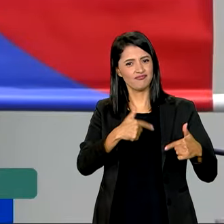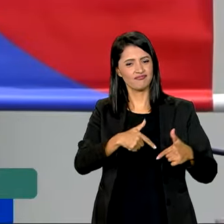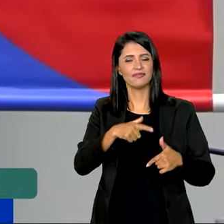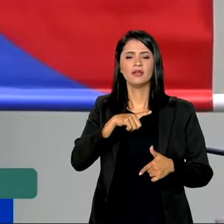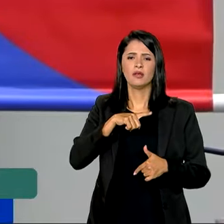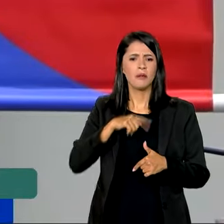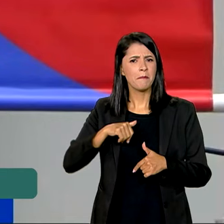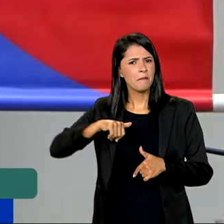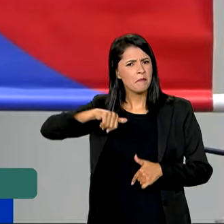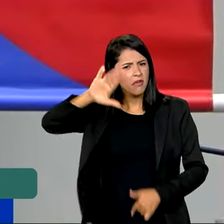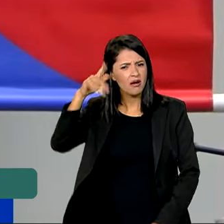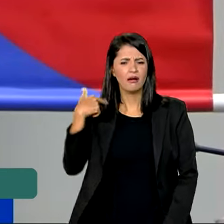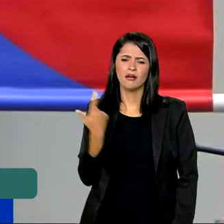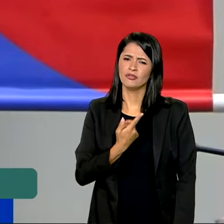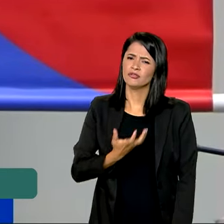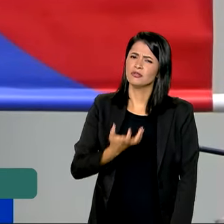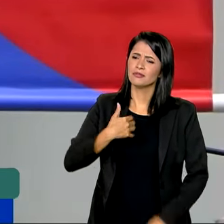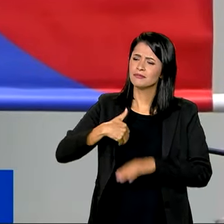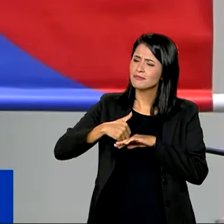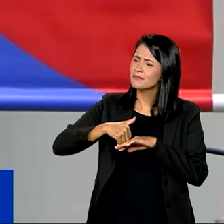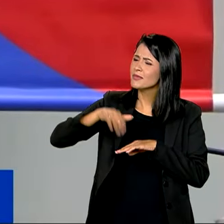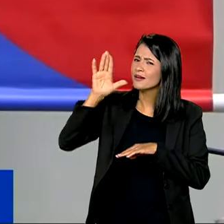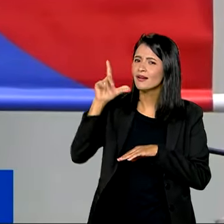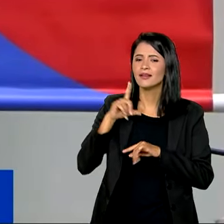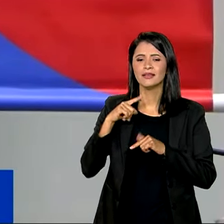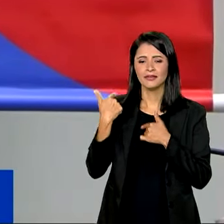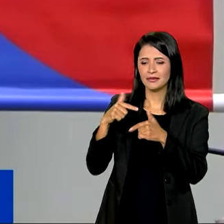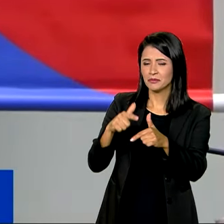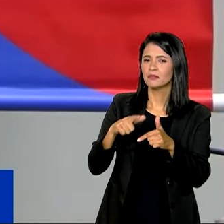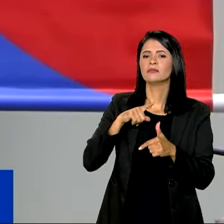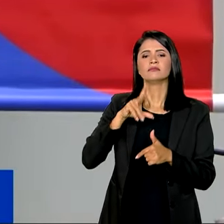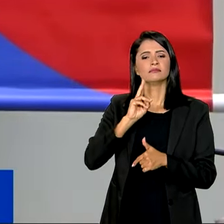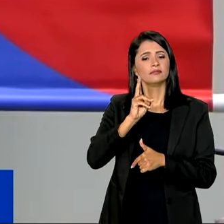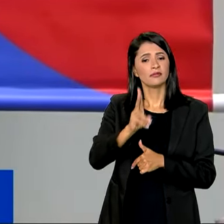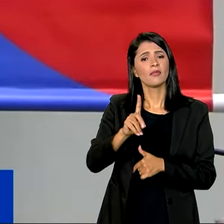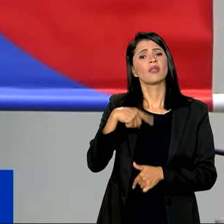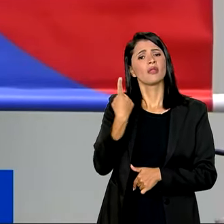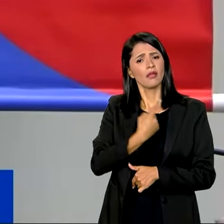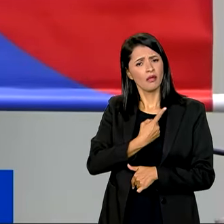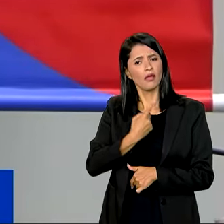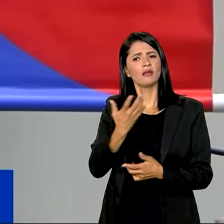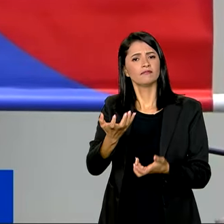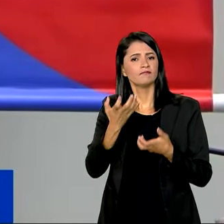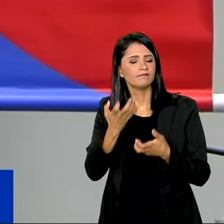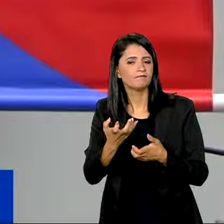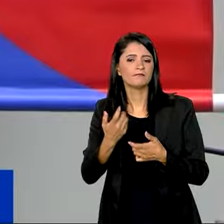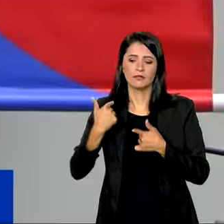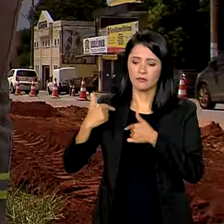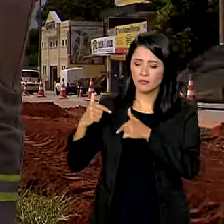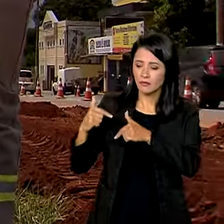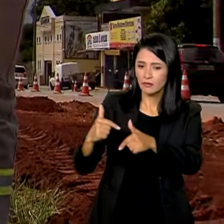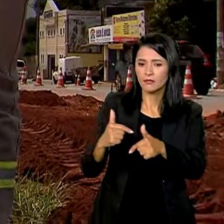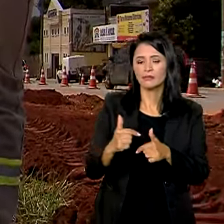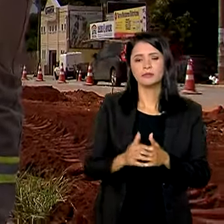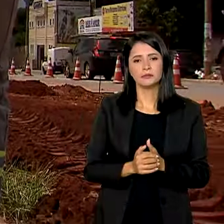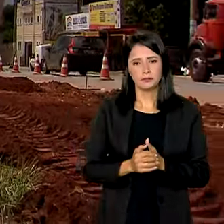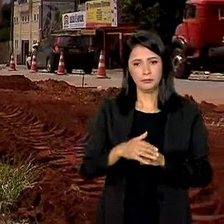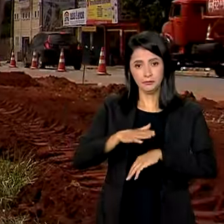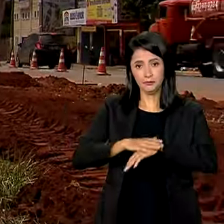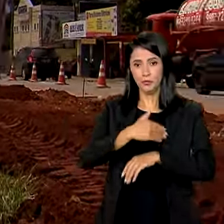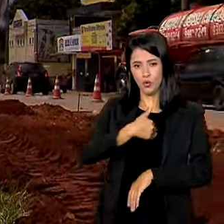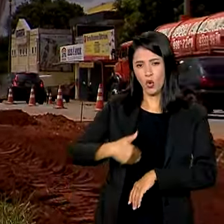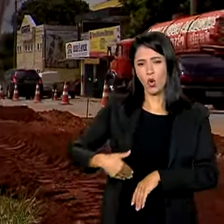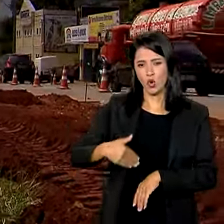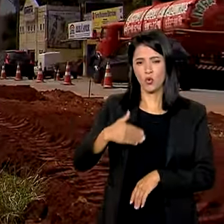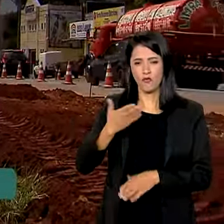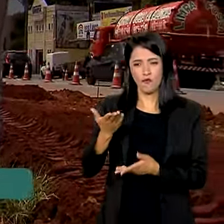nós queremos um crescimento maior, queremos um crescimento, acima de tudo, consistente. É o que nós estamos trabalhando. Para o governo,